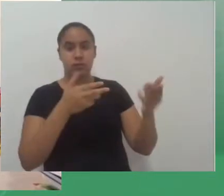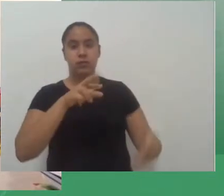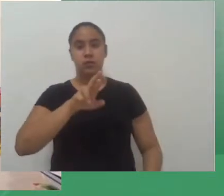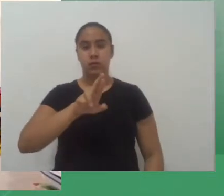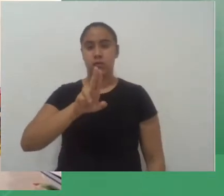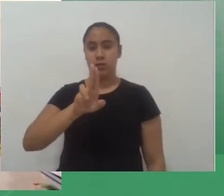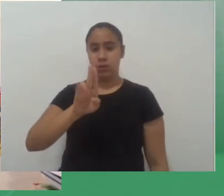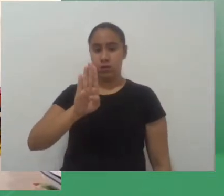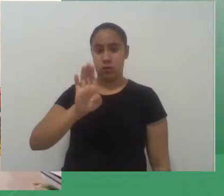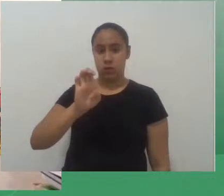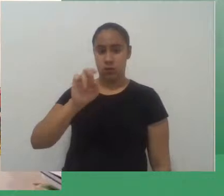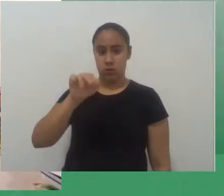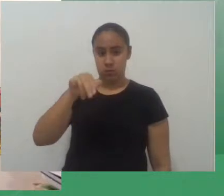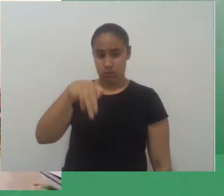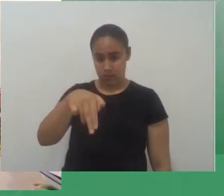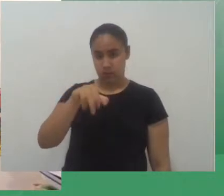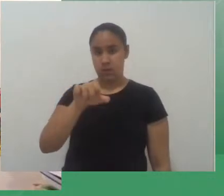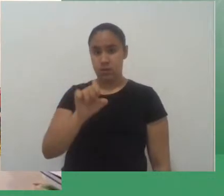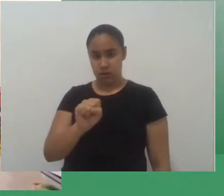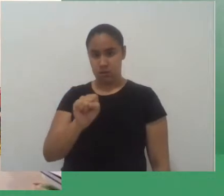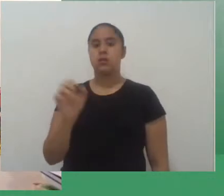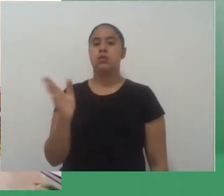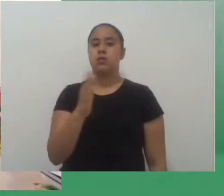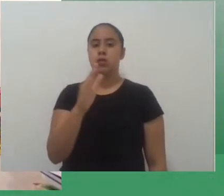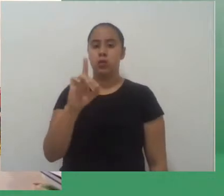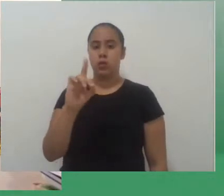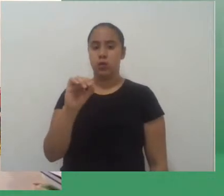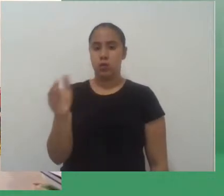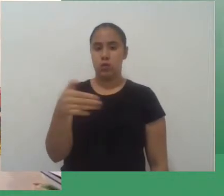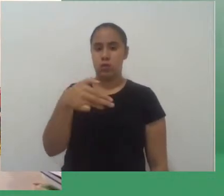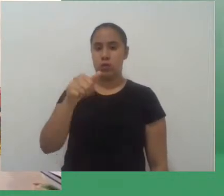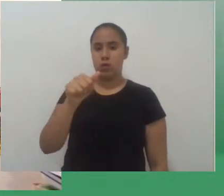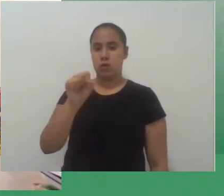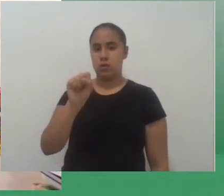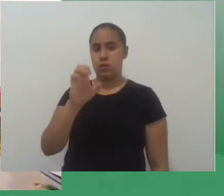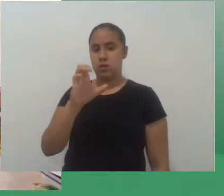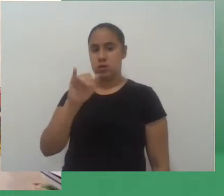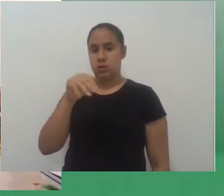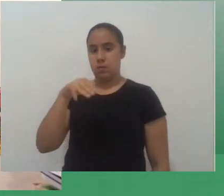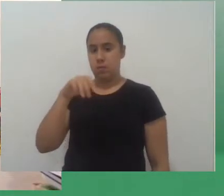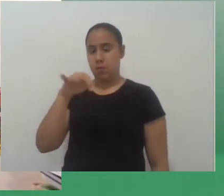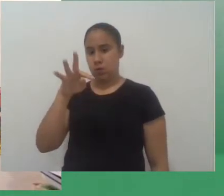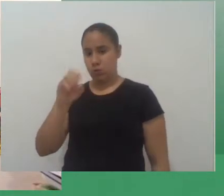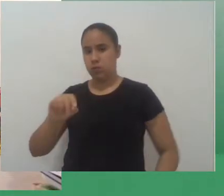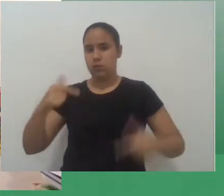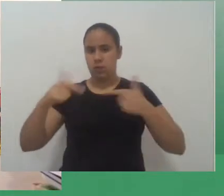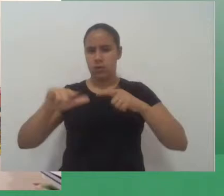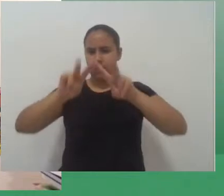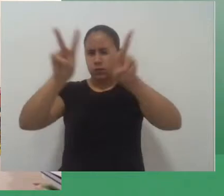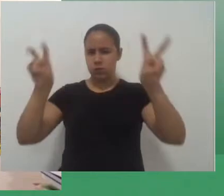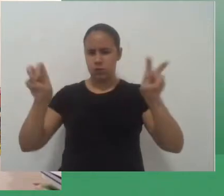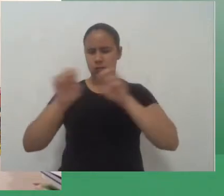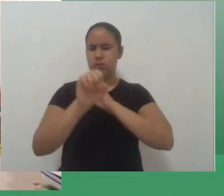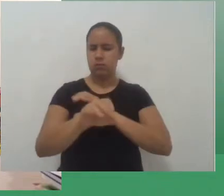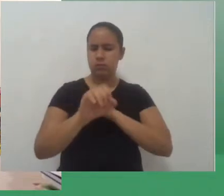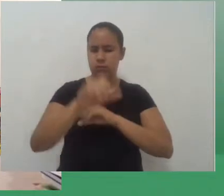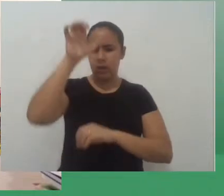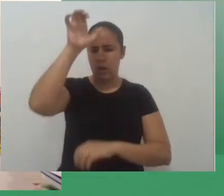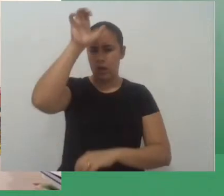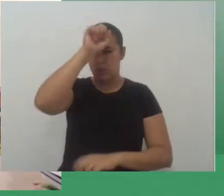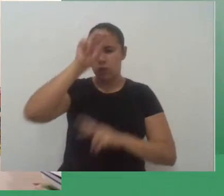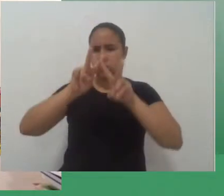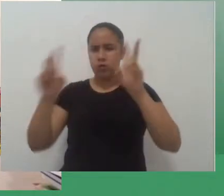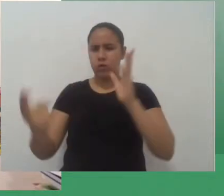Nascimento Lago. O trabalho dele é intitulado Ensino e Aprendizagem a partir da obra Vidas